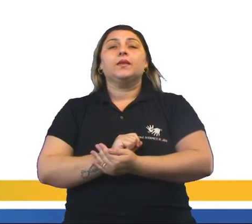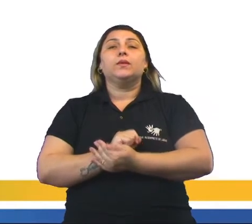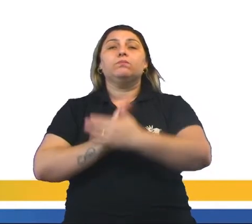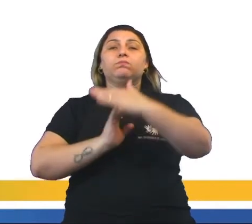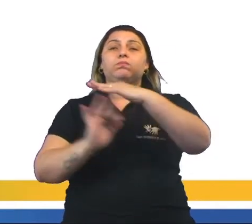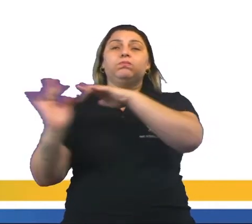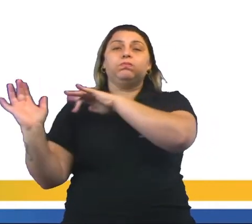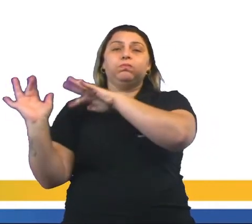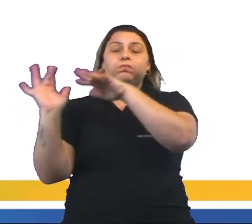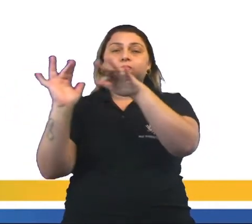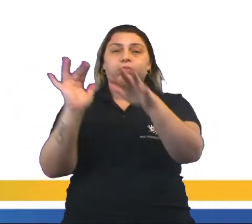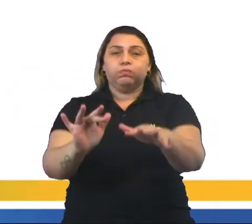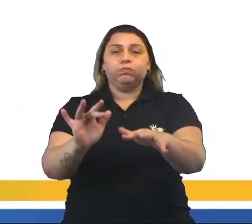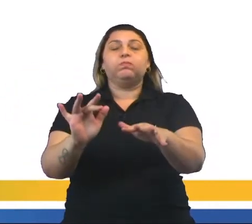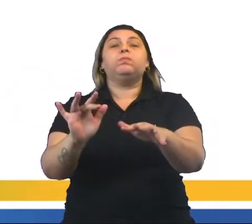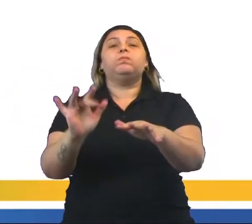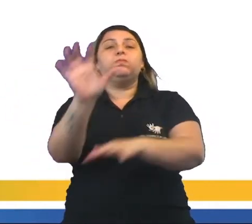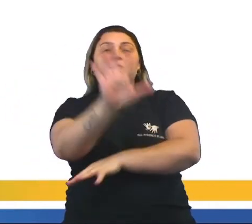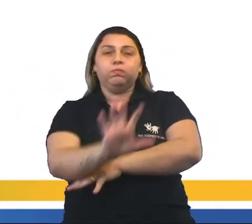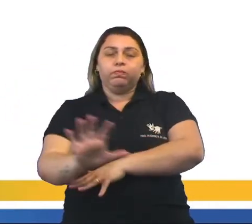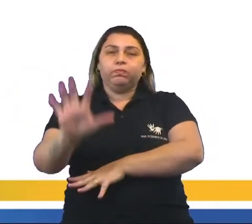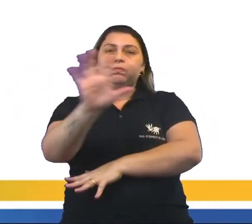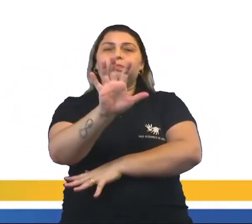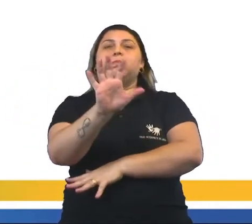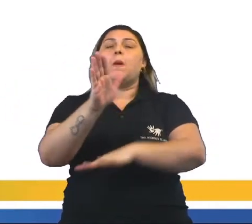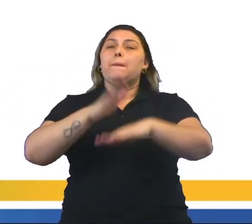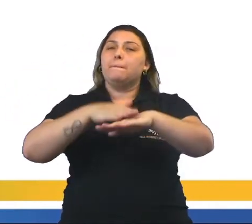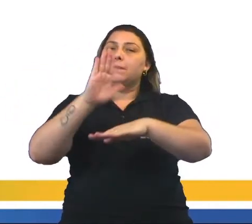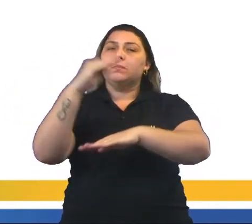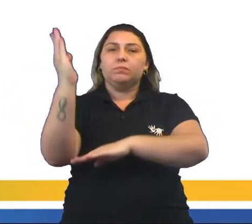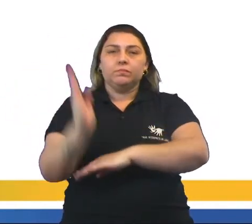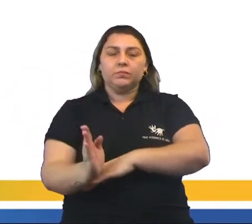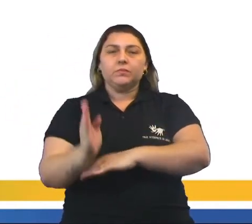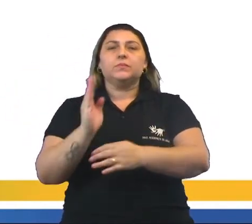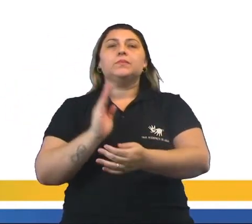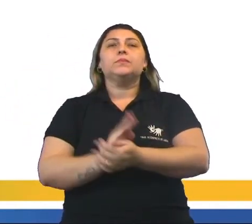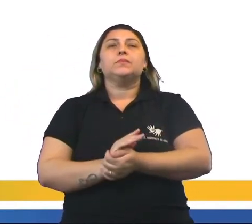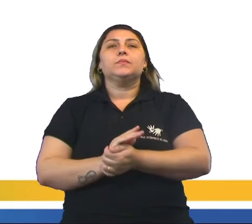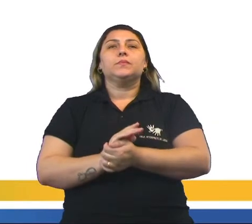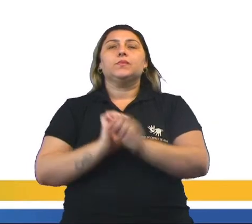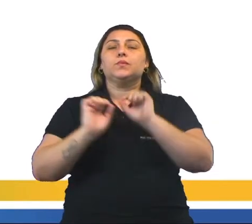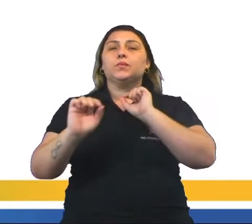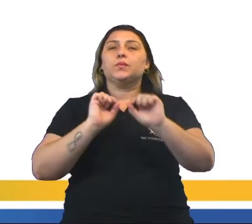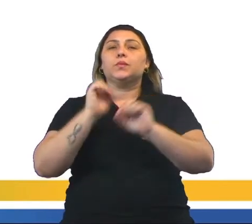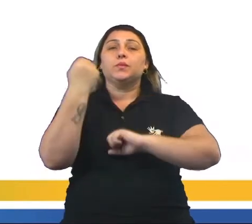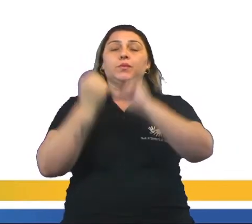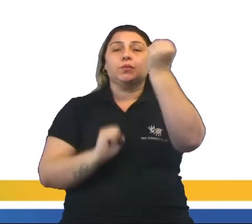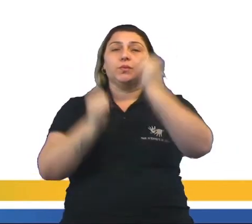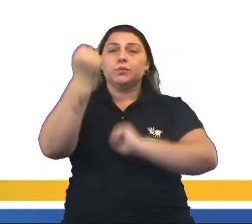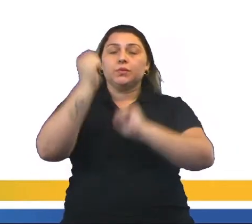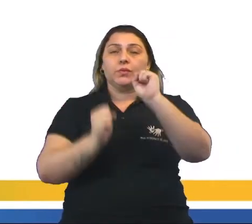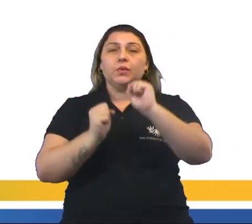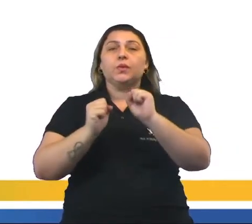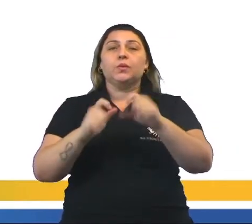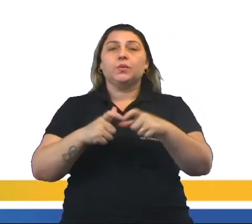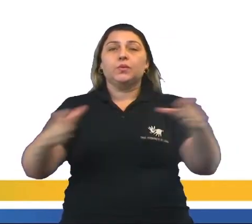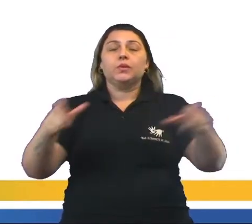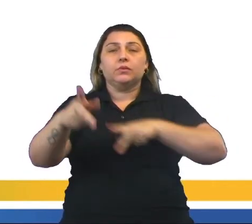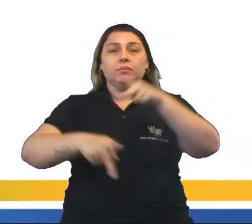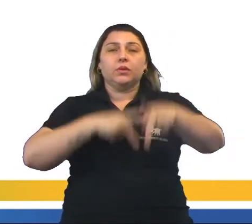migratórios interregionais intensificaram-se no Brasil. Os processos de industrialização e urbanização